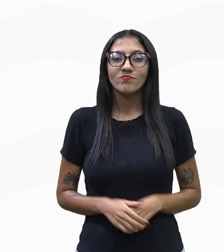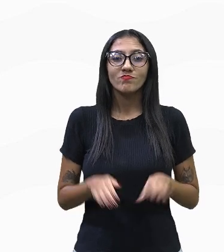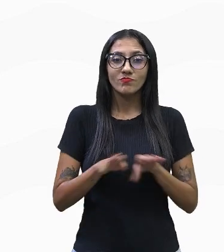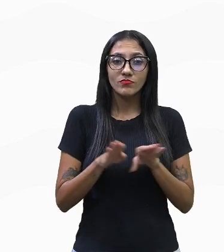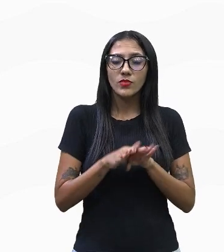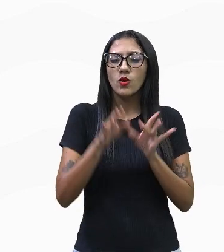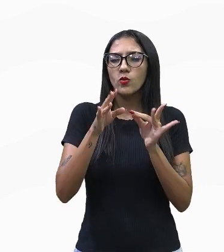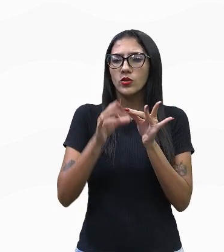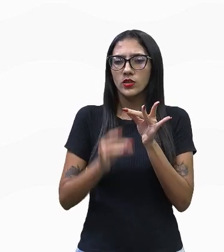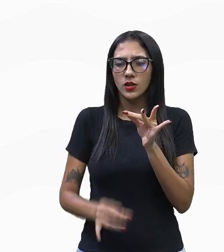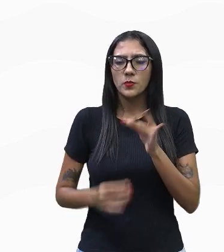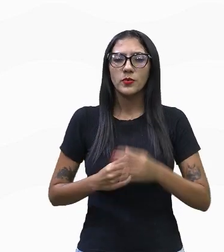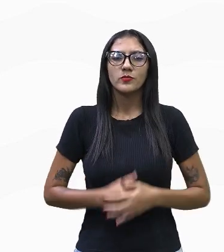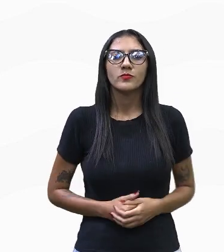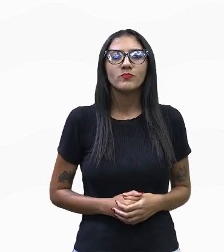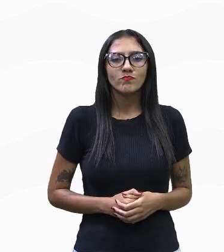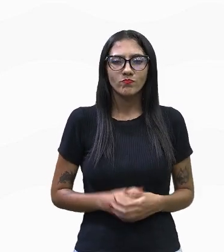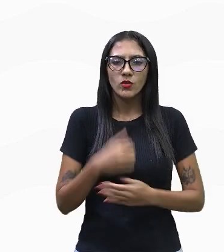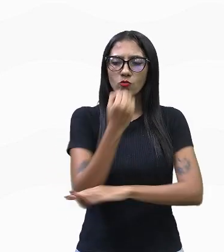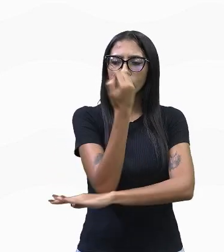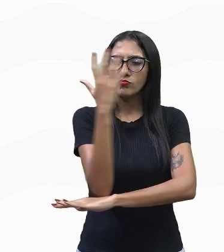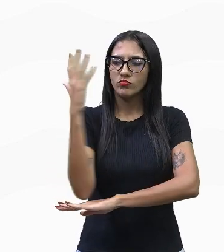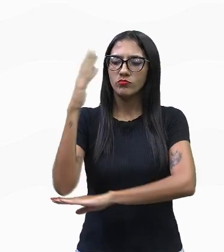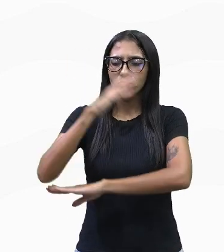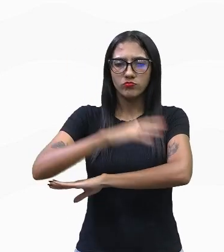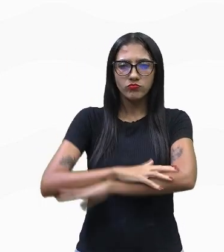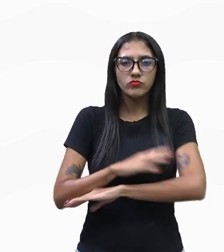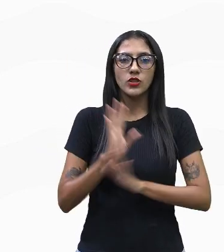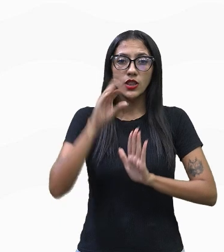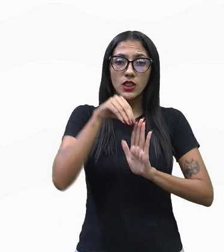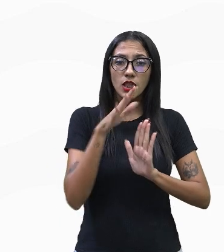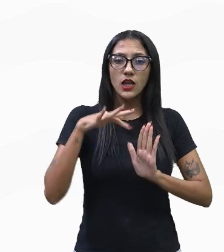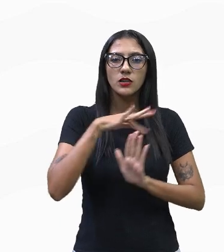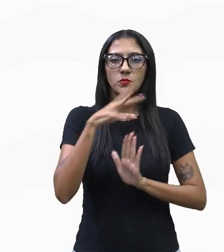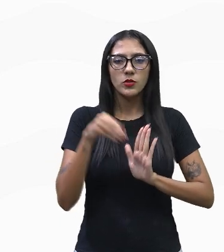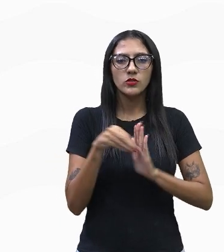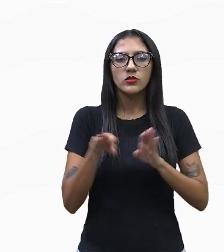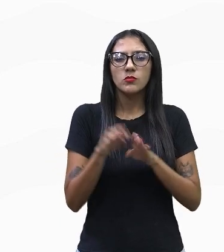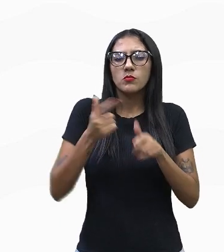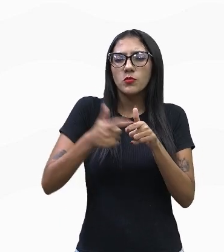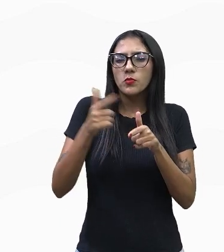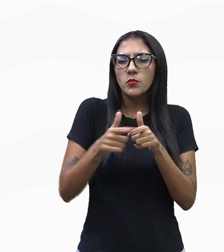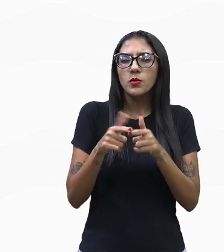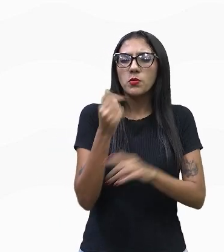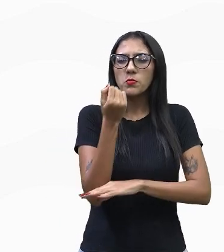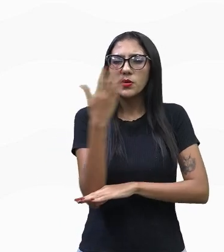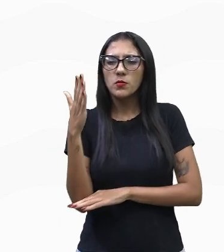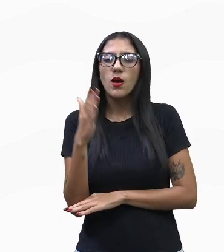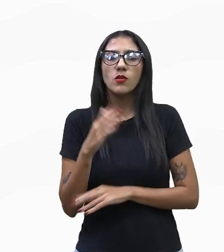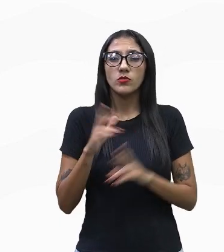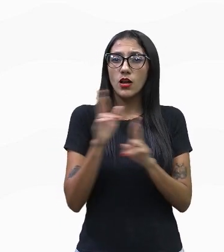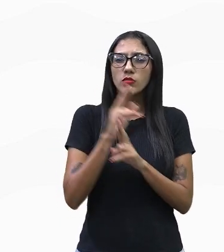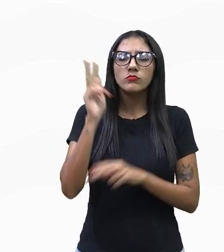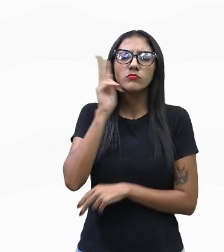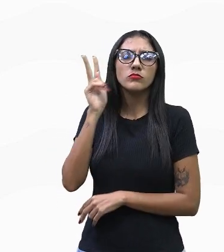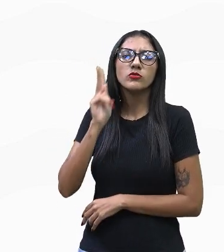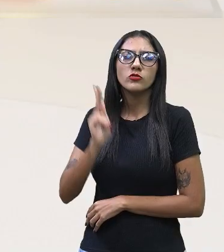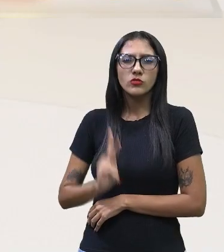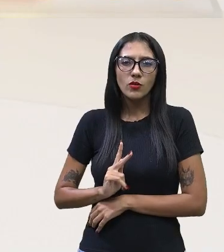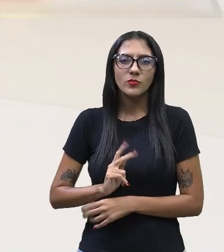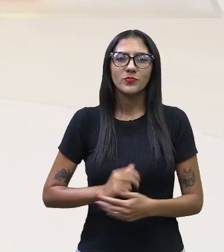gente tem como detalhamento da nossa aula o desmatamento na Amazônia e os impactos ambientais e históricos das queimadas.